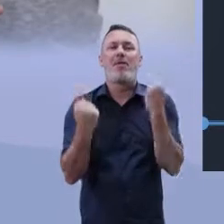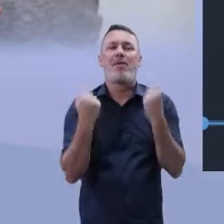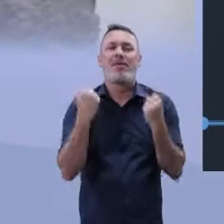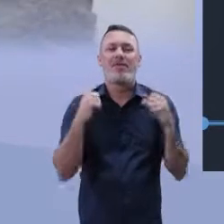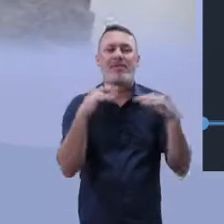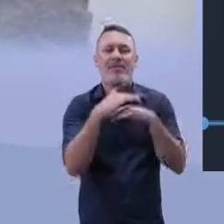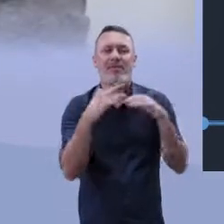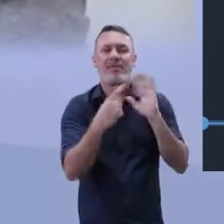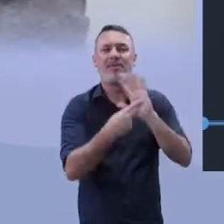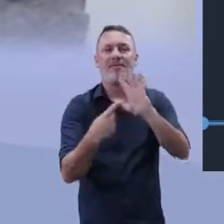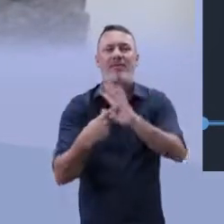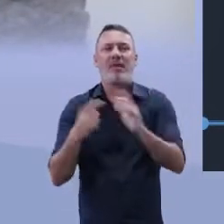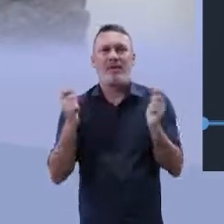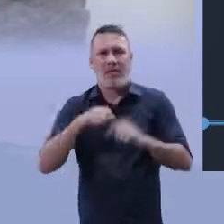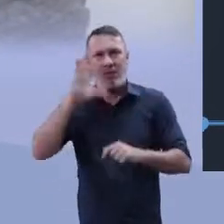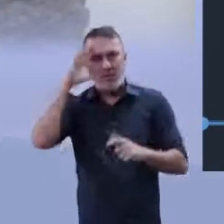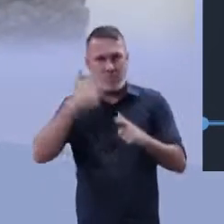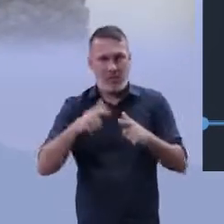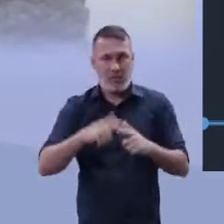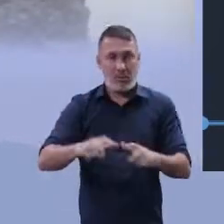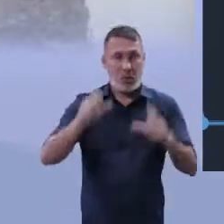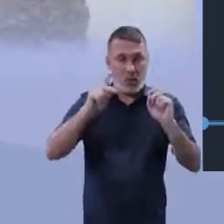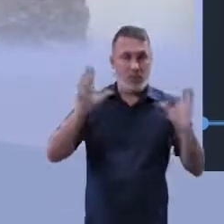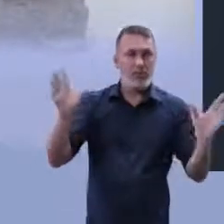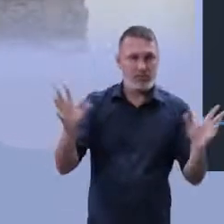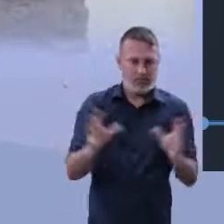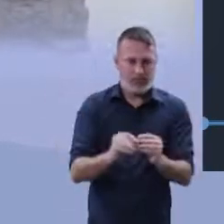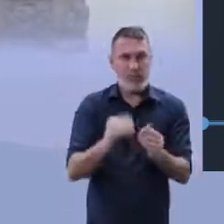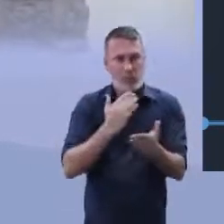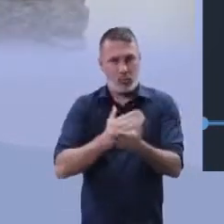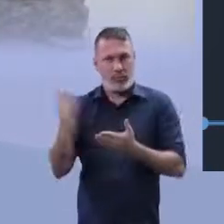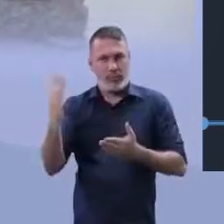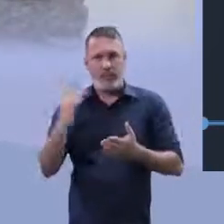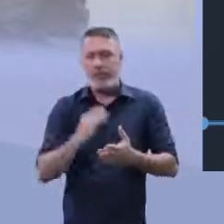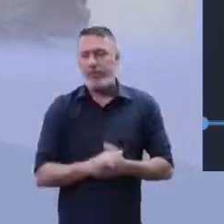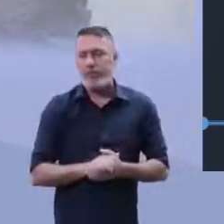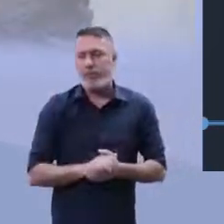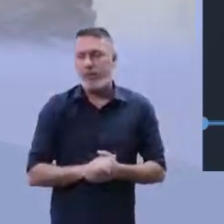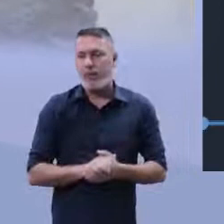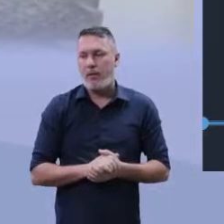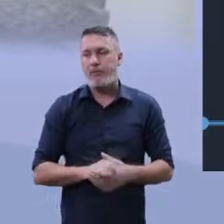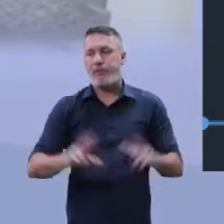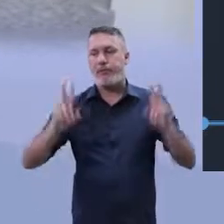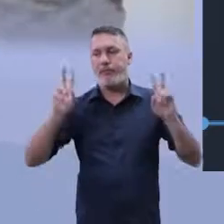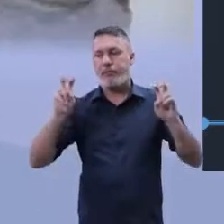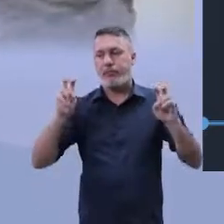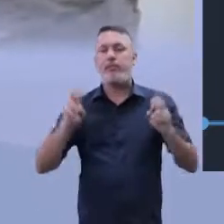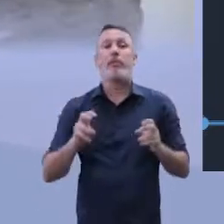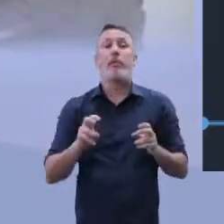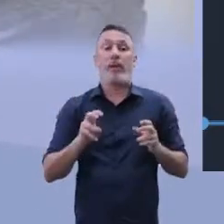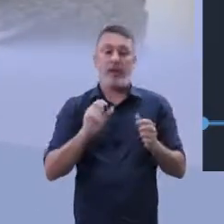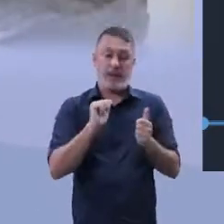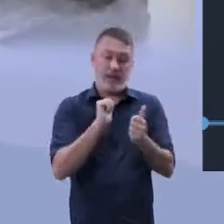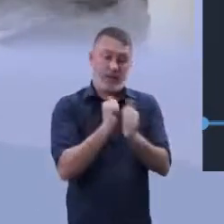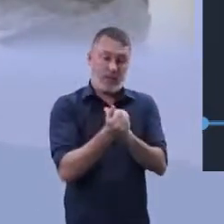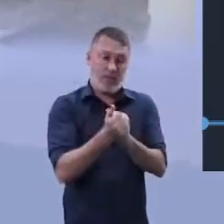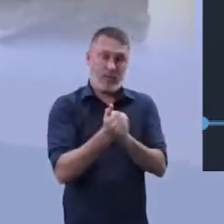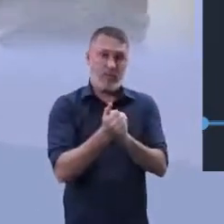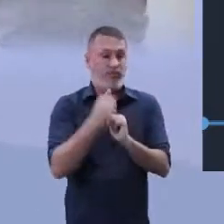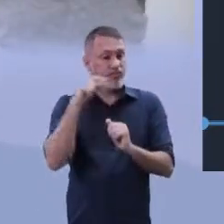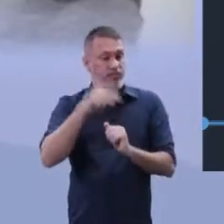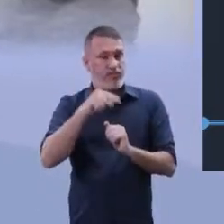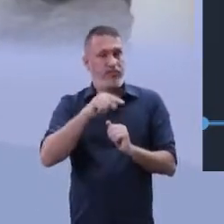essa problemática. Perfeito, meu aluno? Vamos lá, então. O esporte como